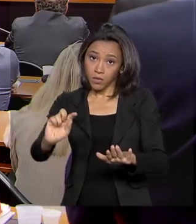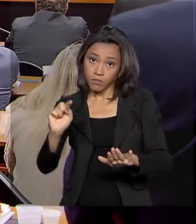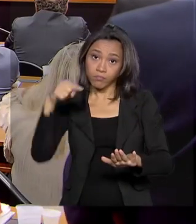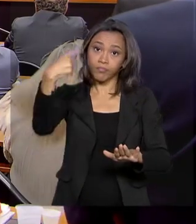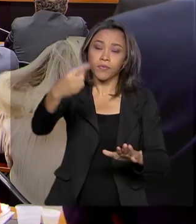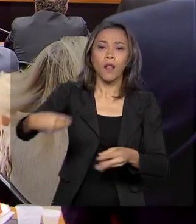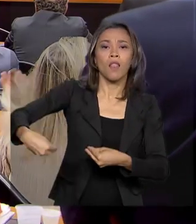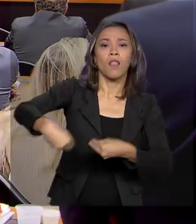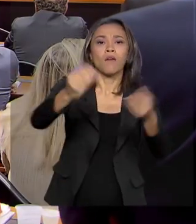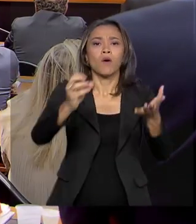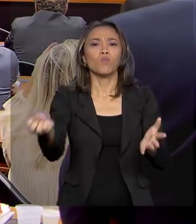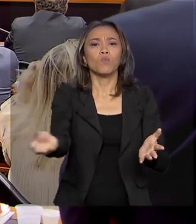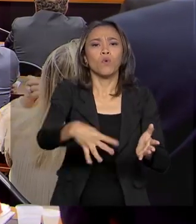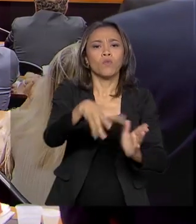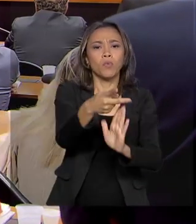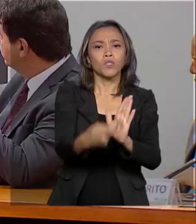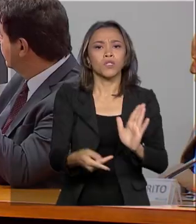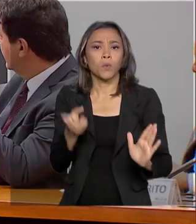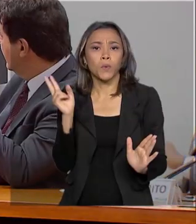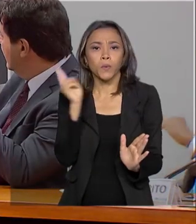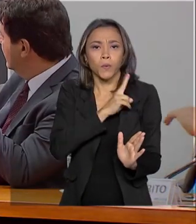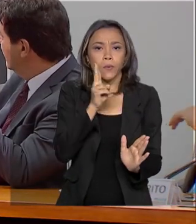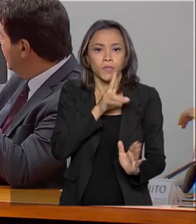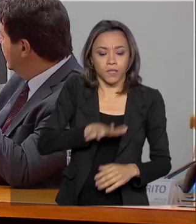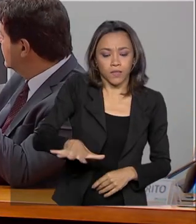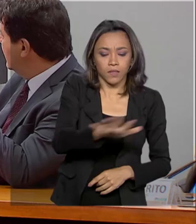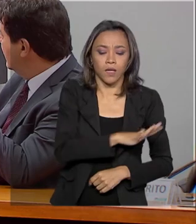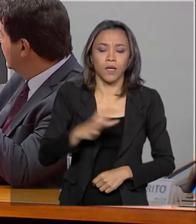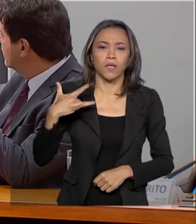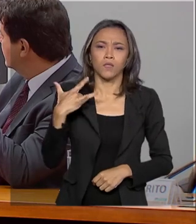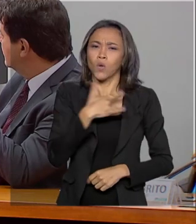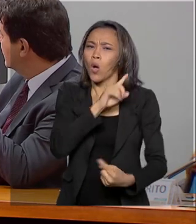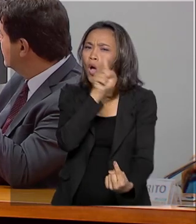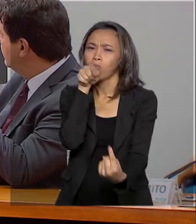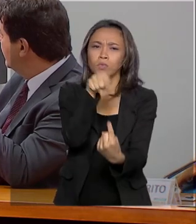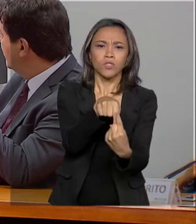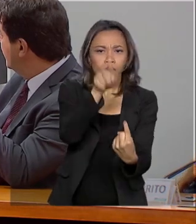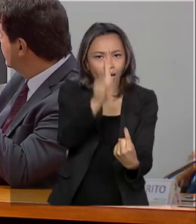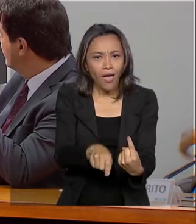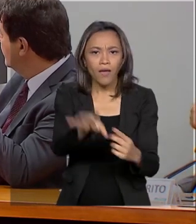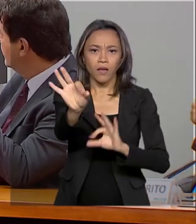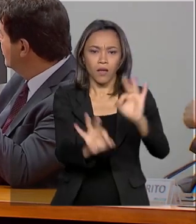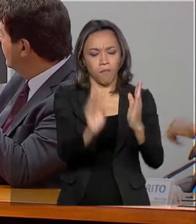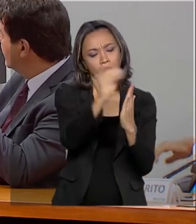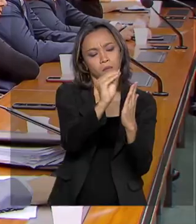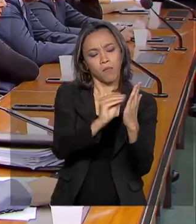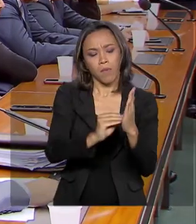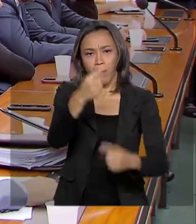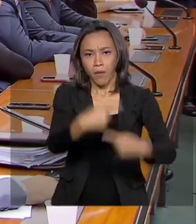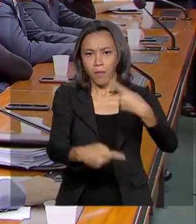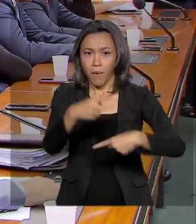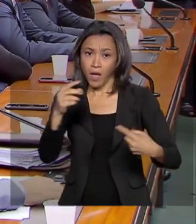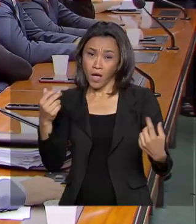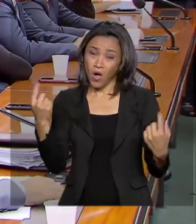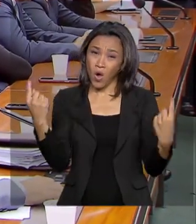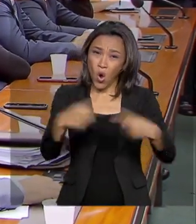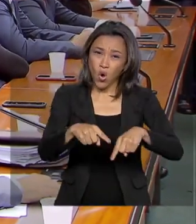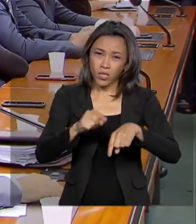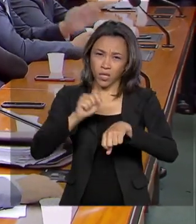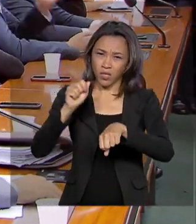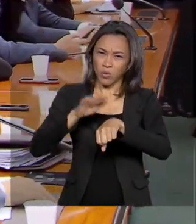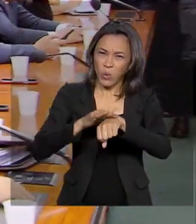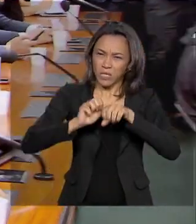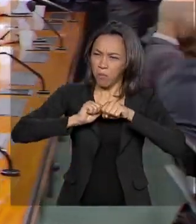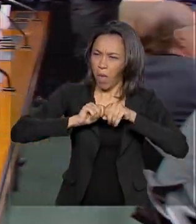projeto sobre emergência de saúde. O objetivo é estabelecer uma política ampla de combate a epidemias. Nesta terça-feira,